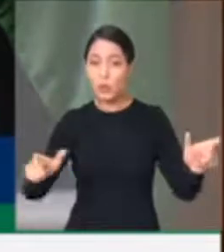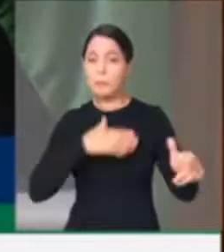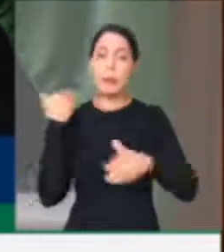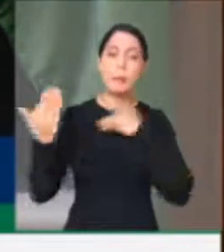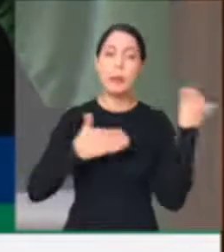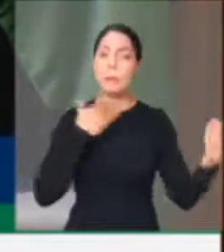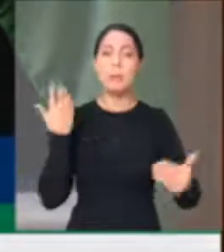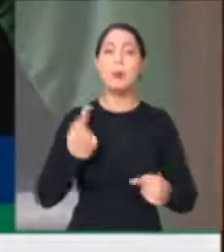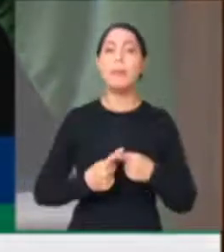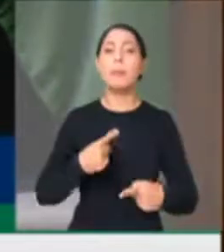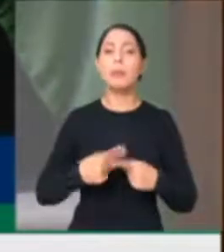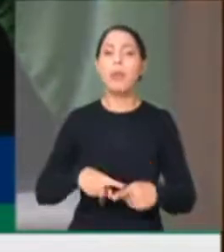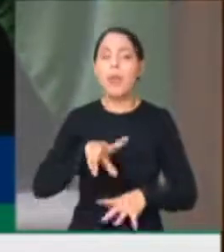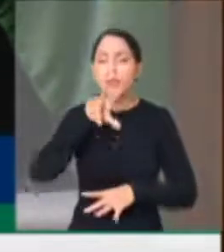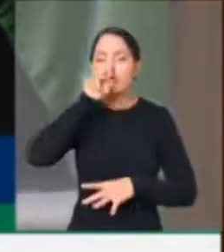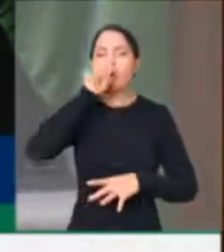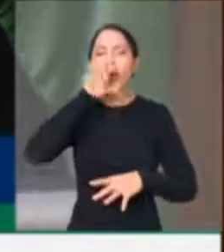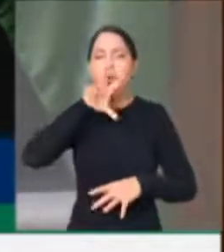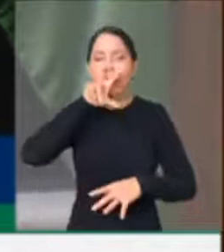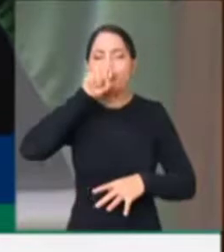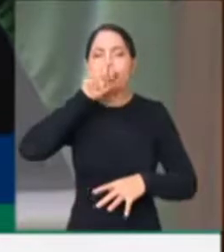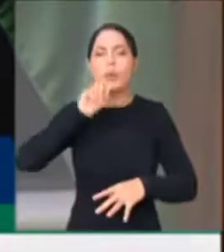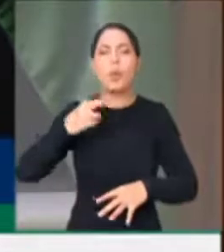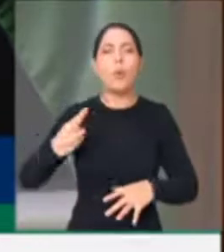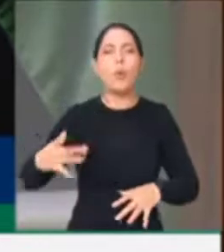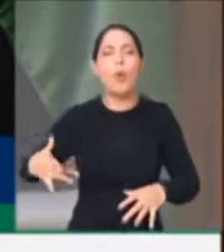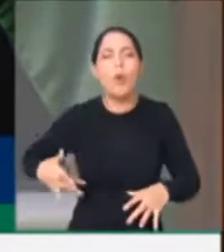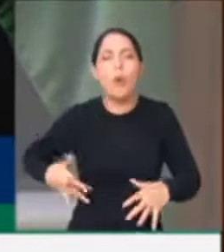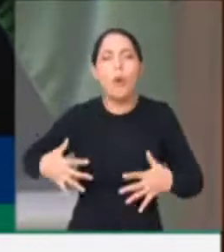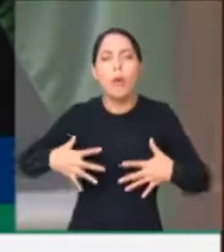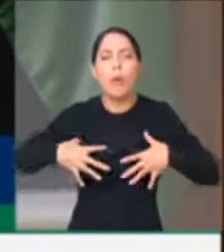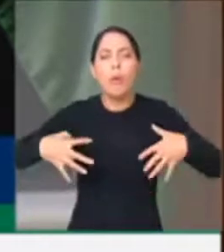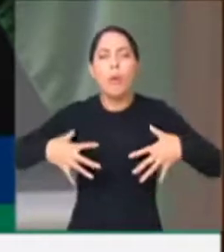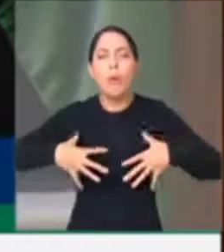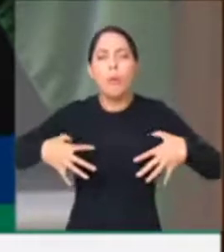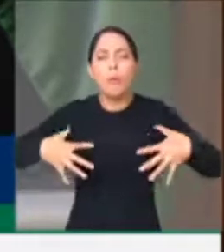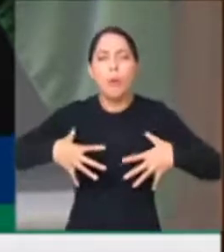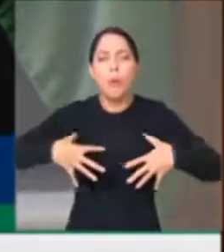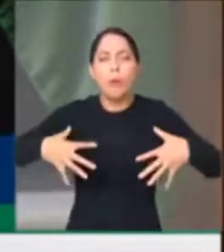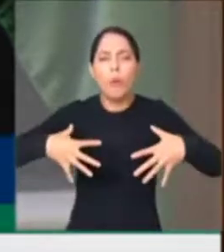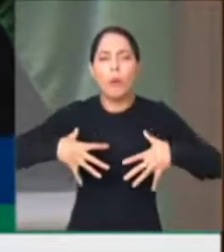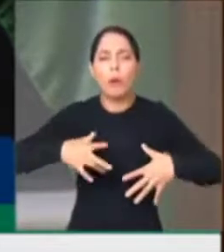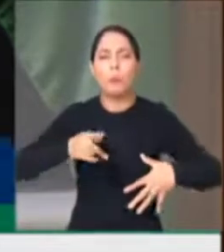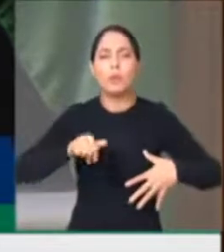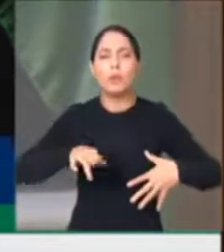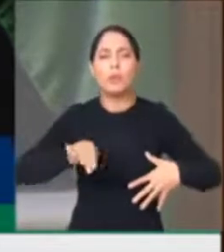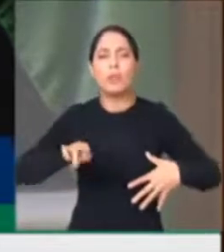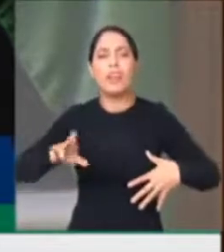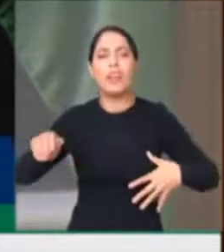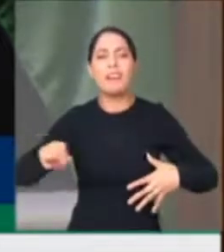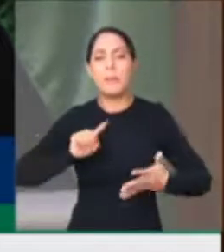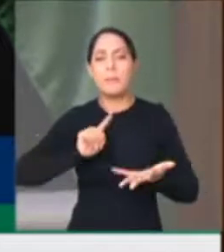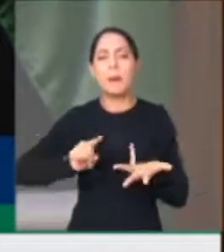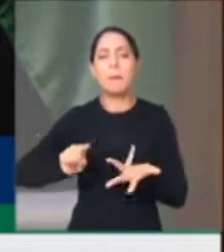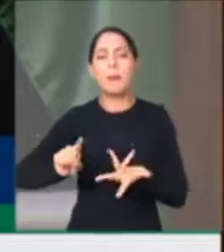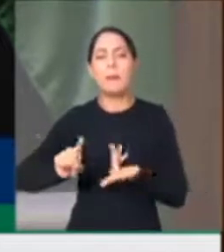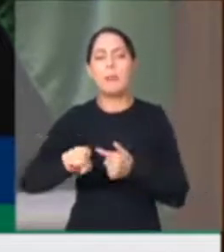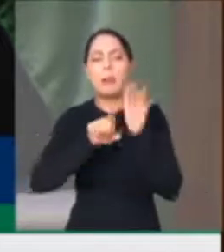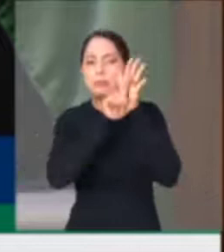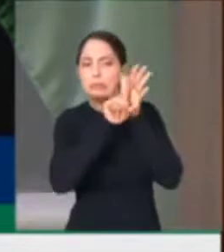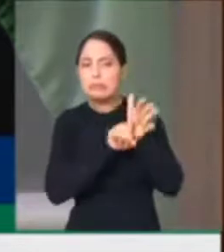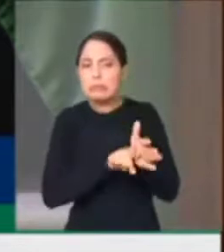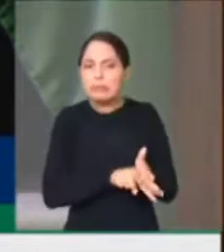que são causas de morte que não foram averiguadas se houve a